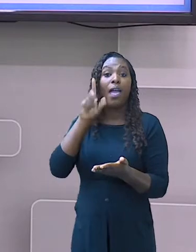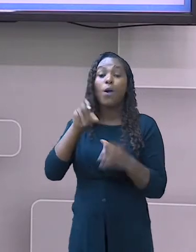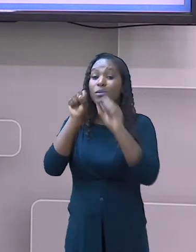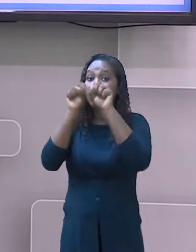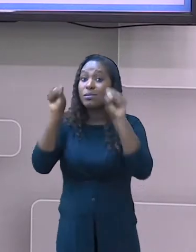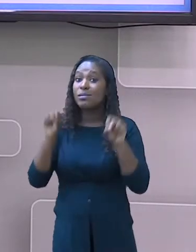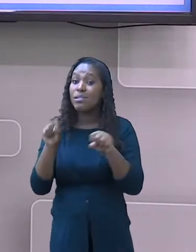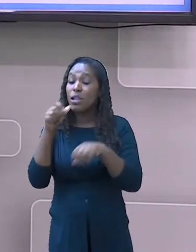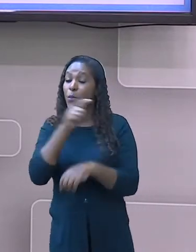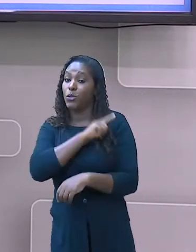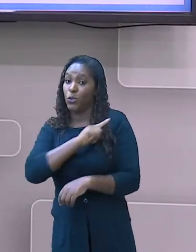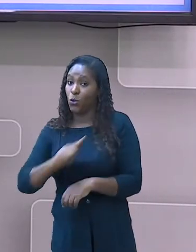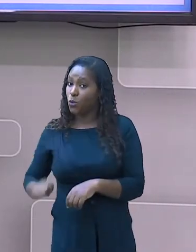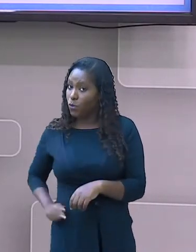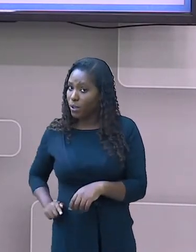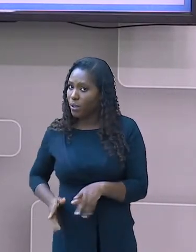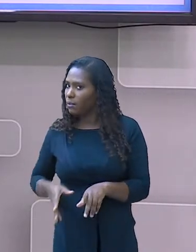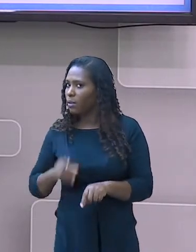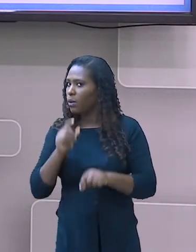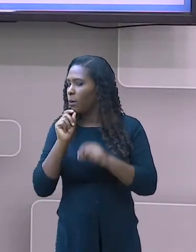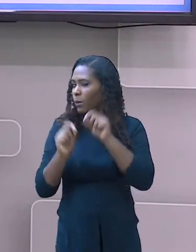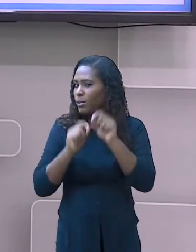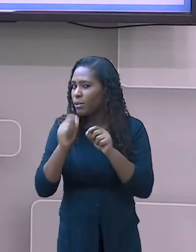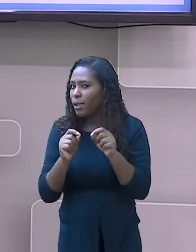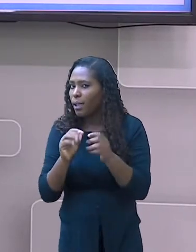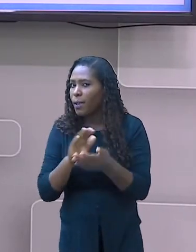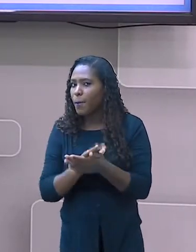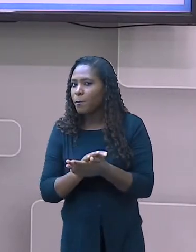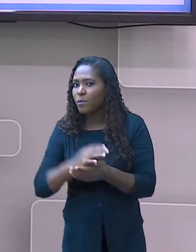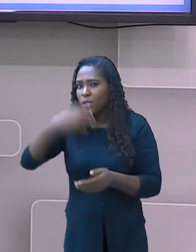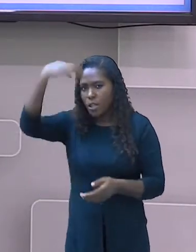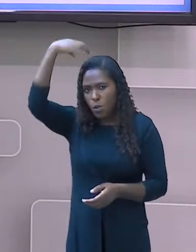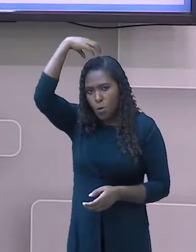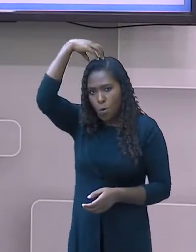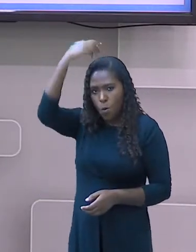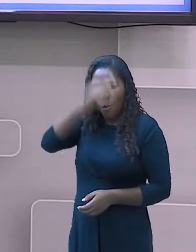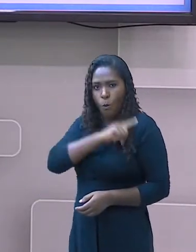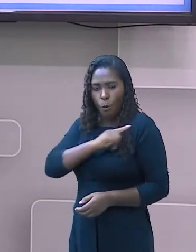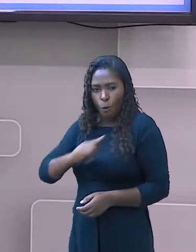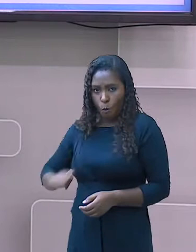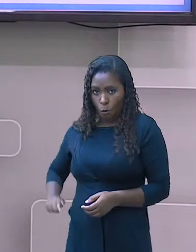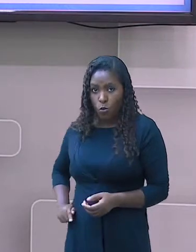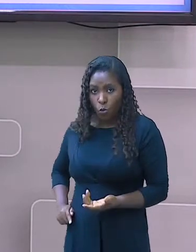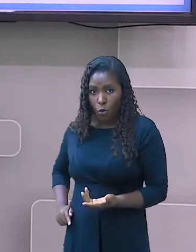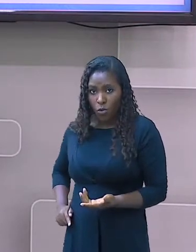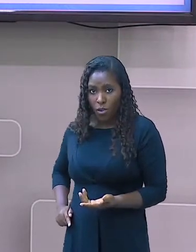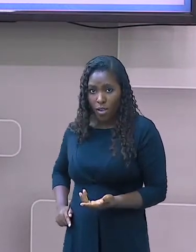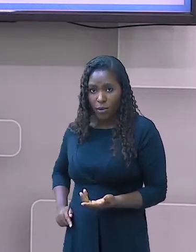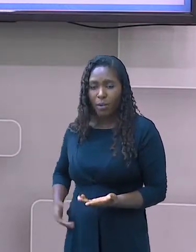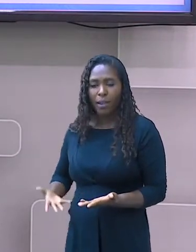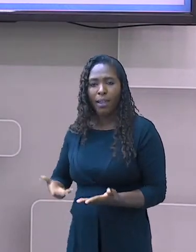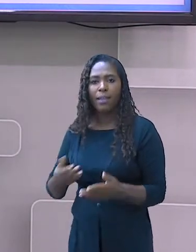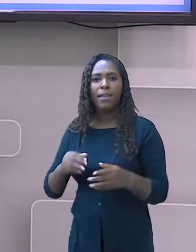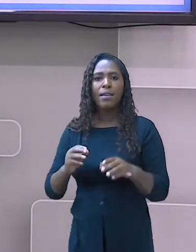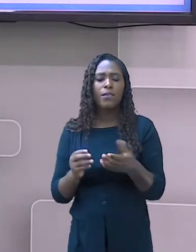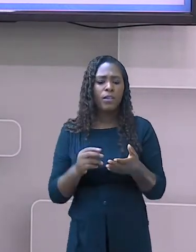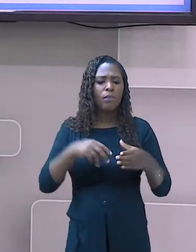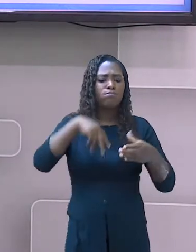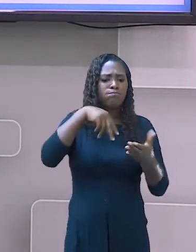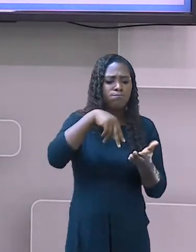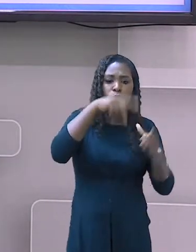monarca, que era o rei, fica estabelecida na constituição local. Temos também o território